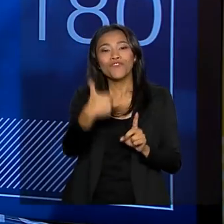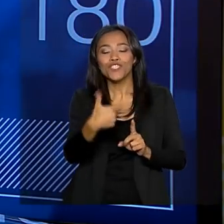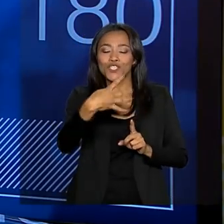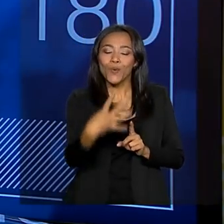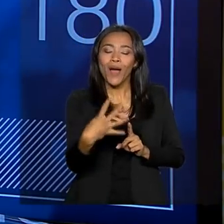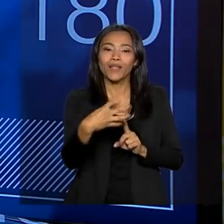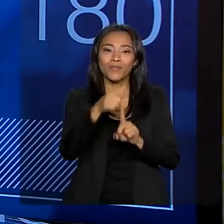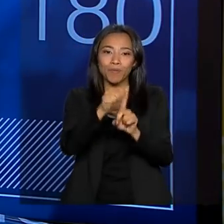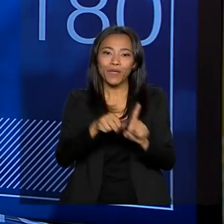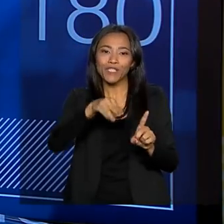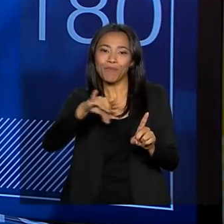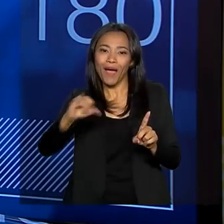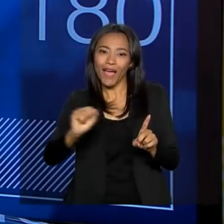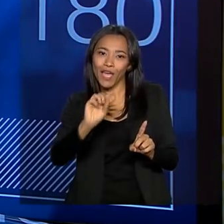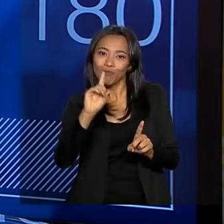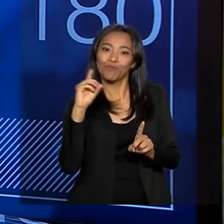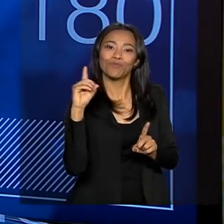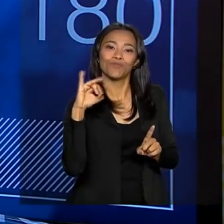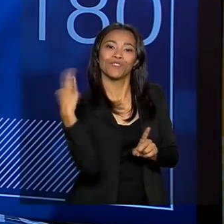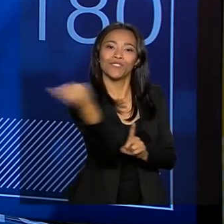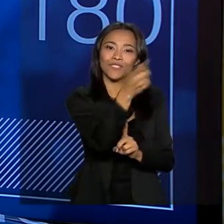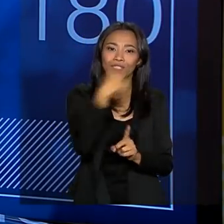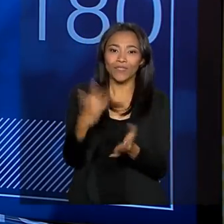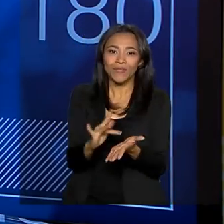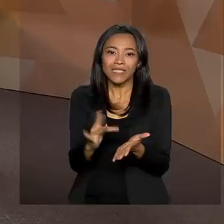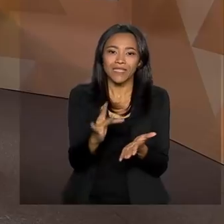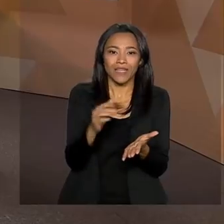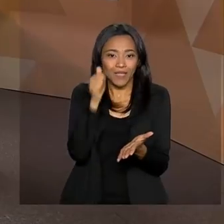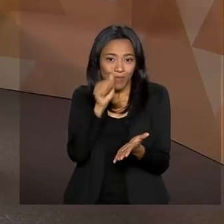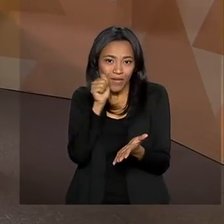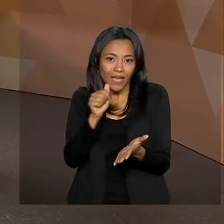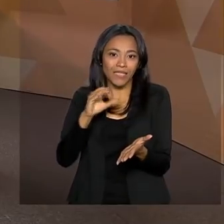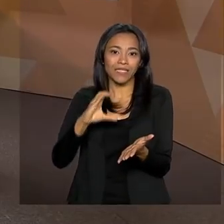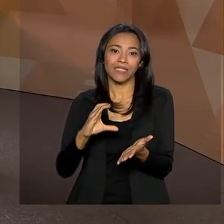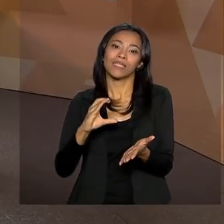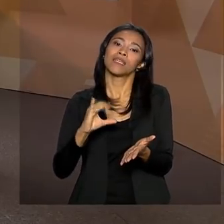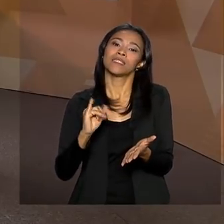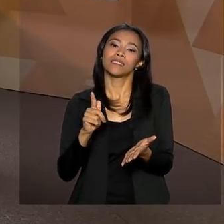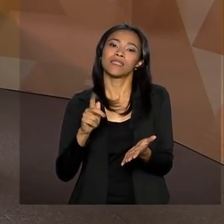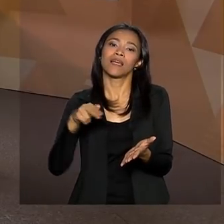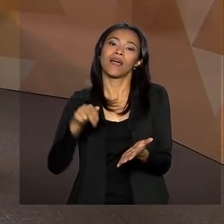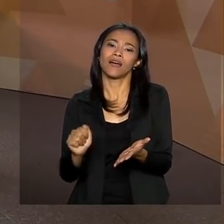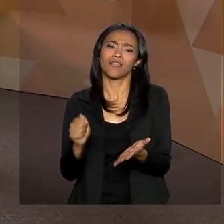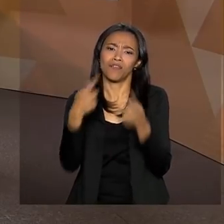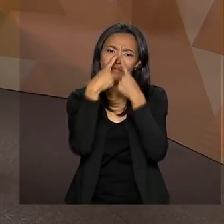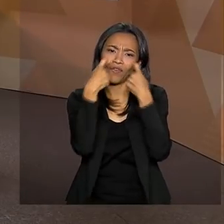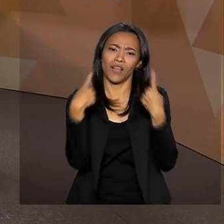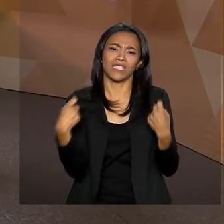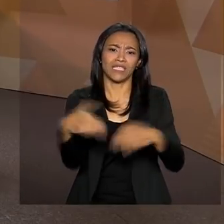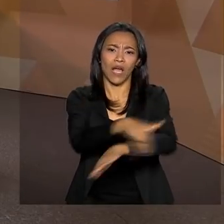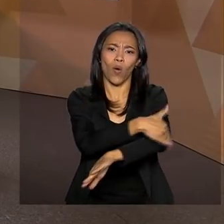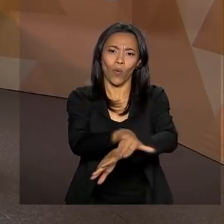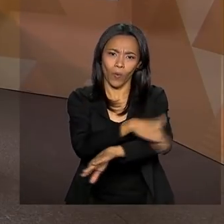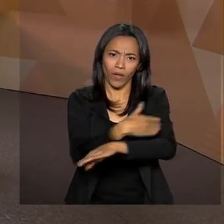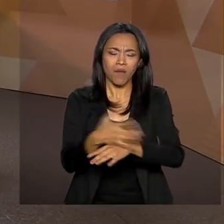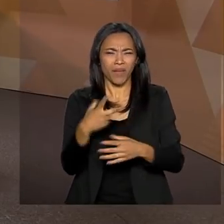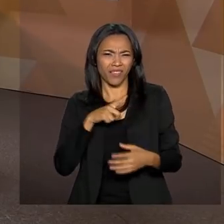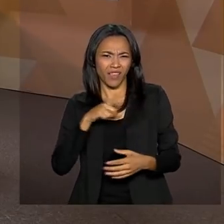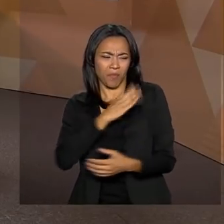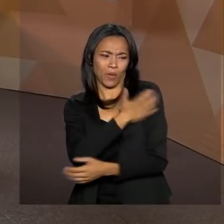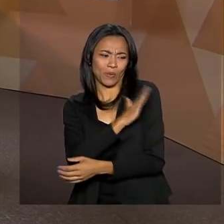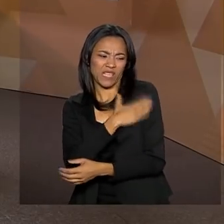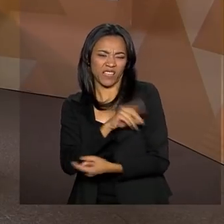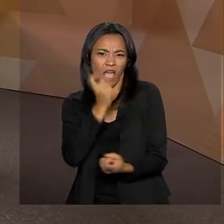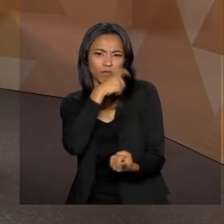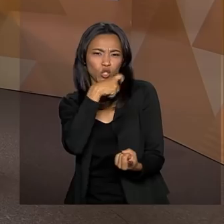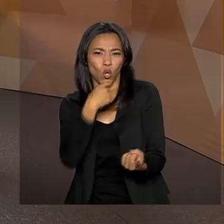maio, dia do cigano. As mulheres ciganas passam por vários tipos de violência na rua. Mas o cigano tem aquele preconceito, é